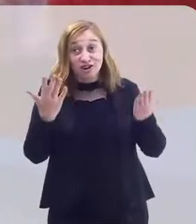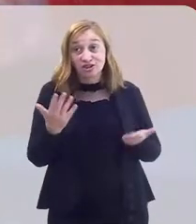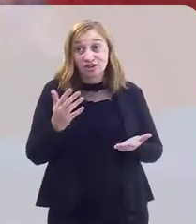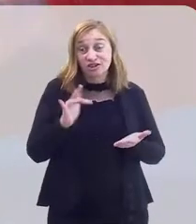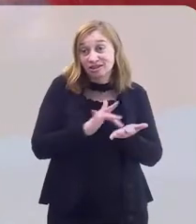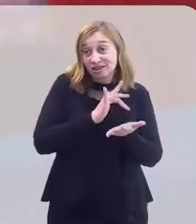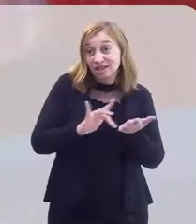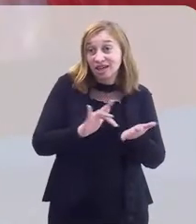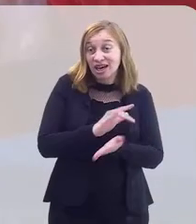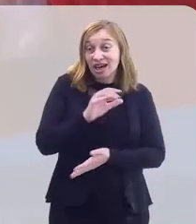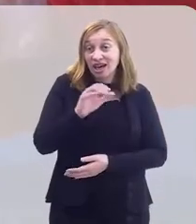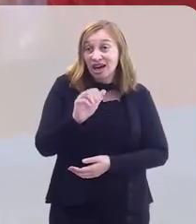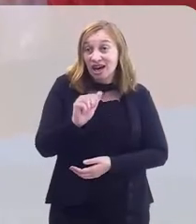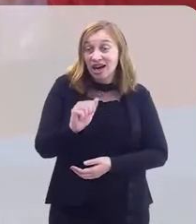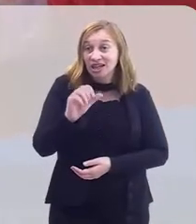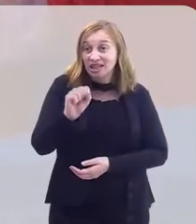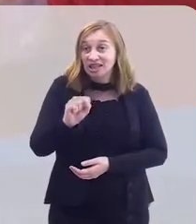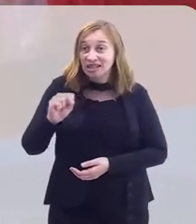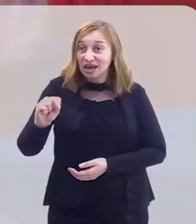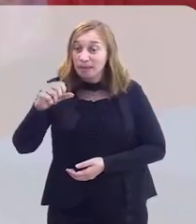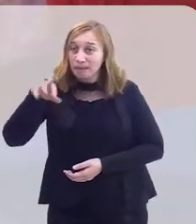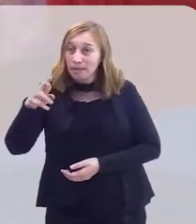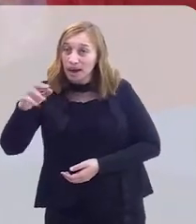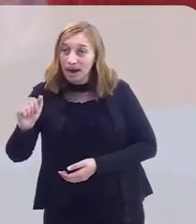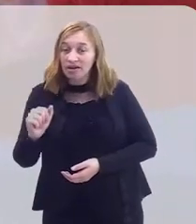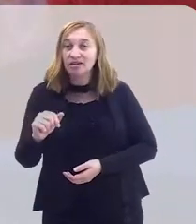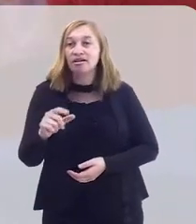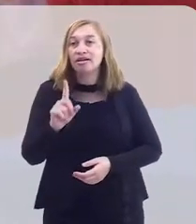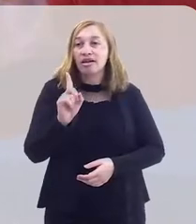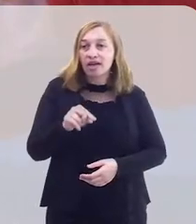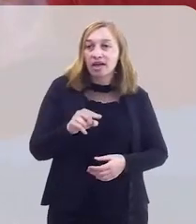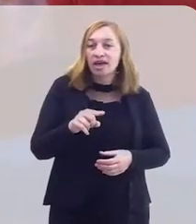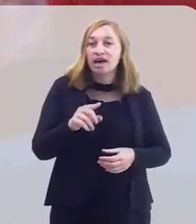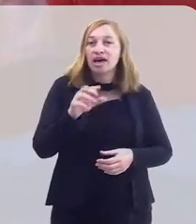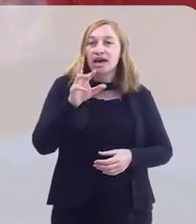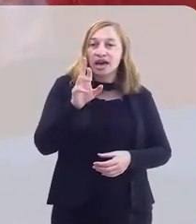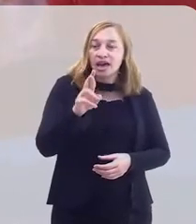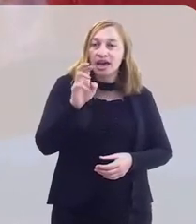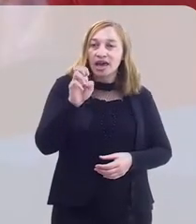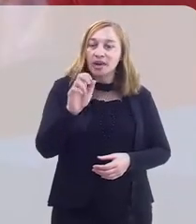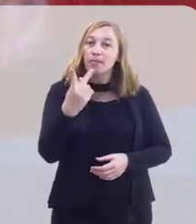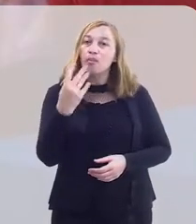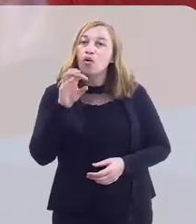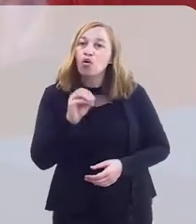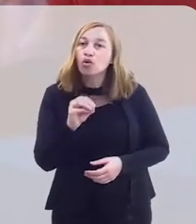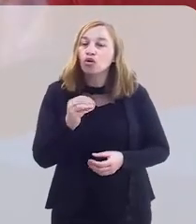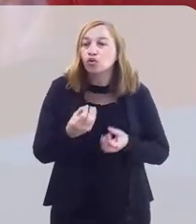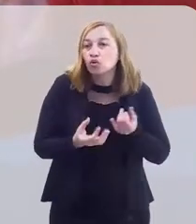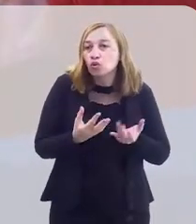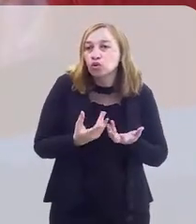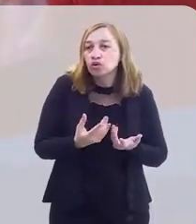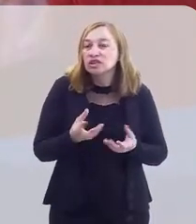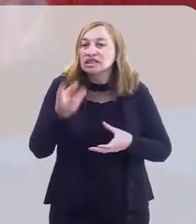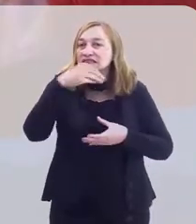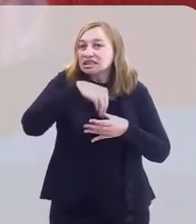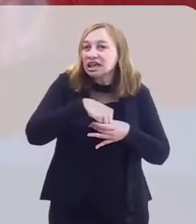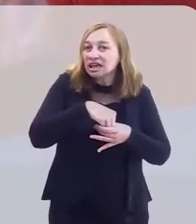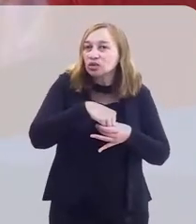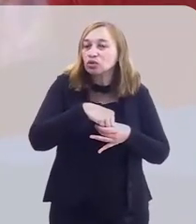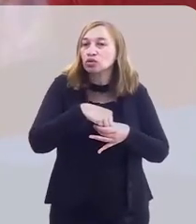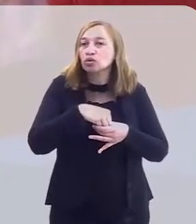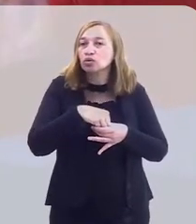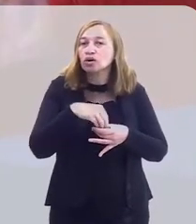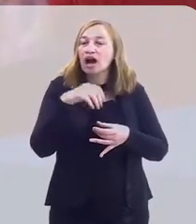festas ciganas, que é a sarma. Ela consiste de repolho cozido, dentro dele